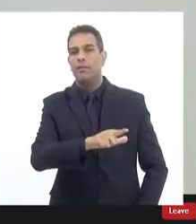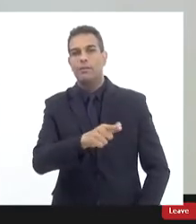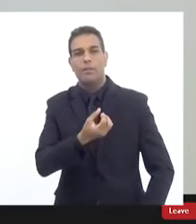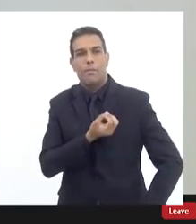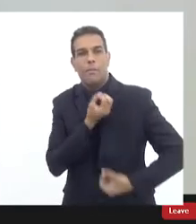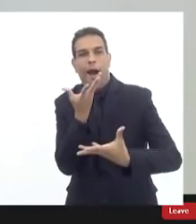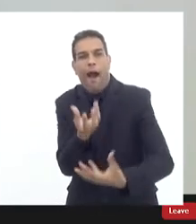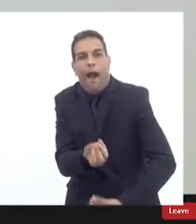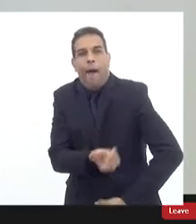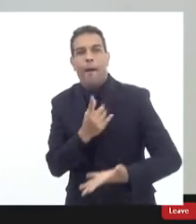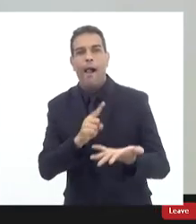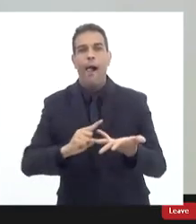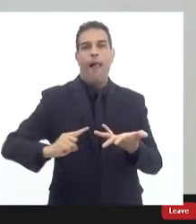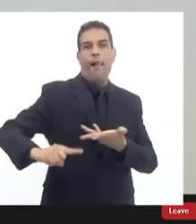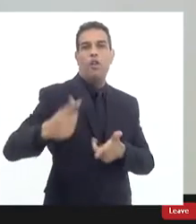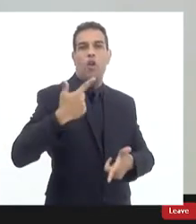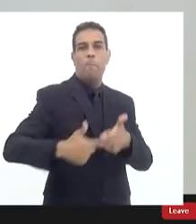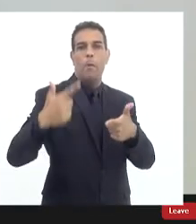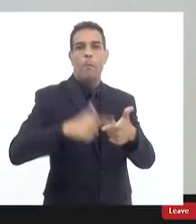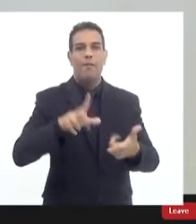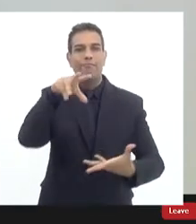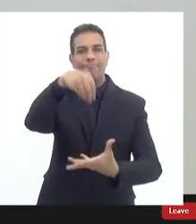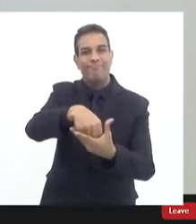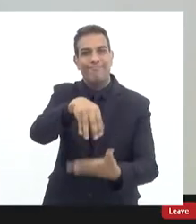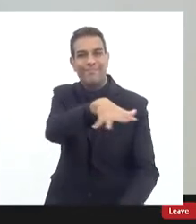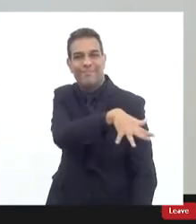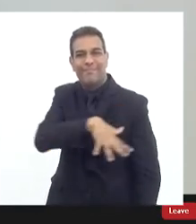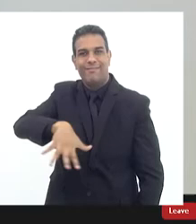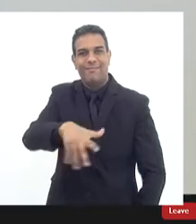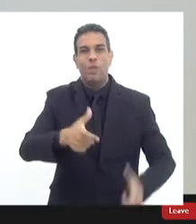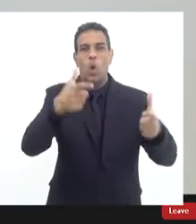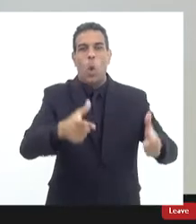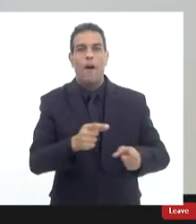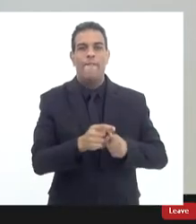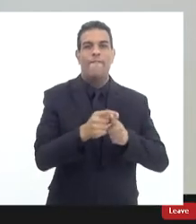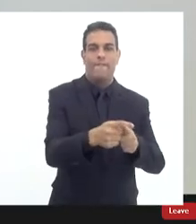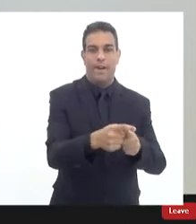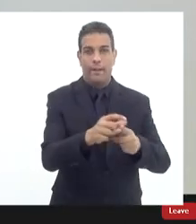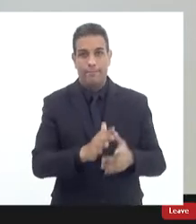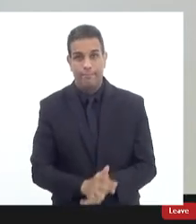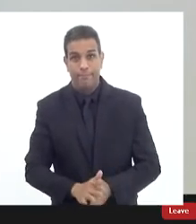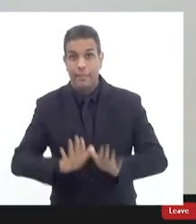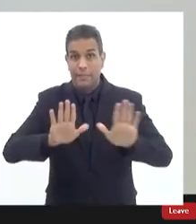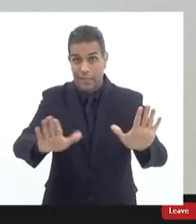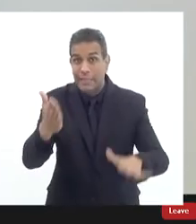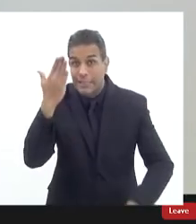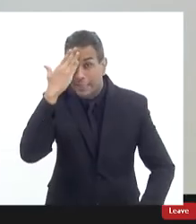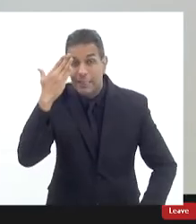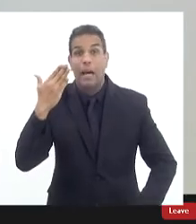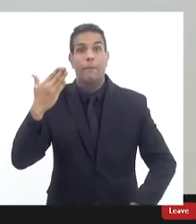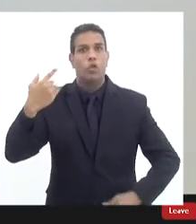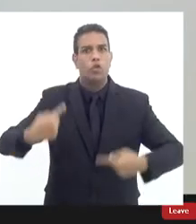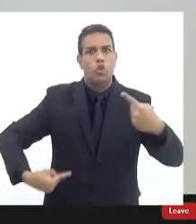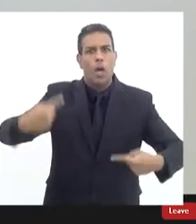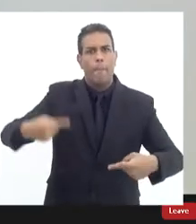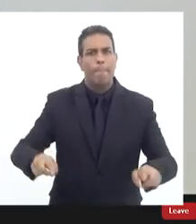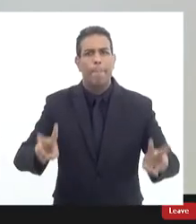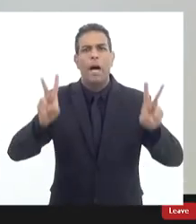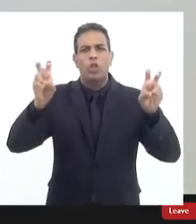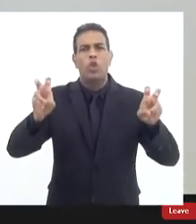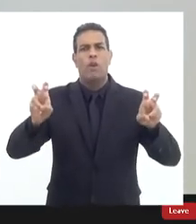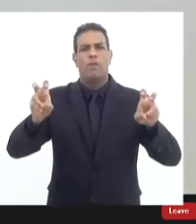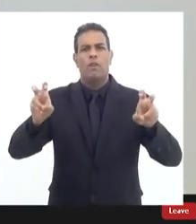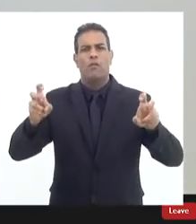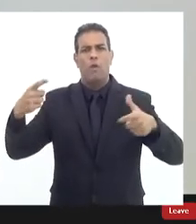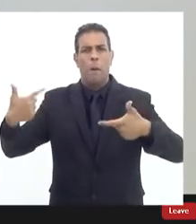compreender que o debate sobre as ações policiais eles demandam